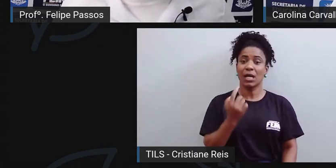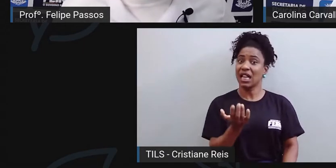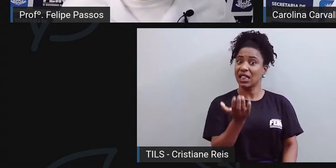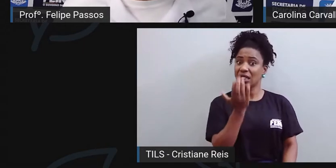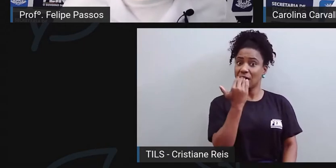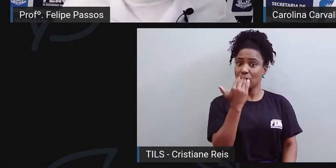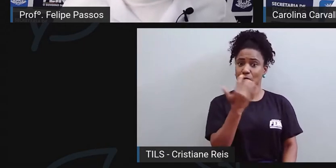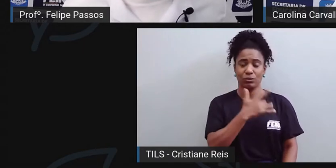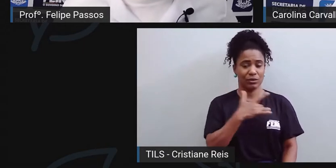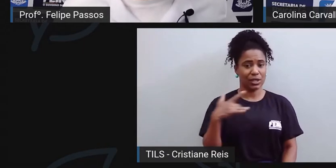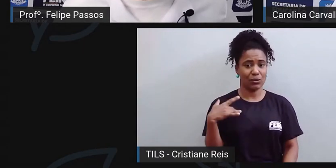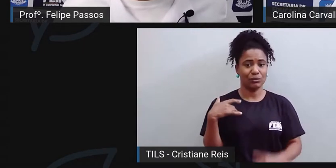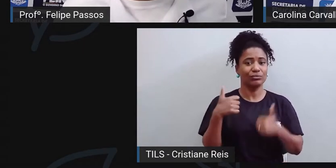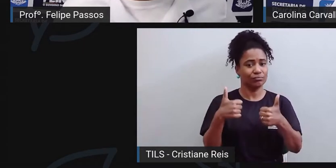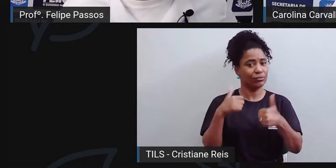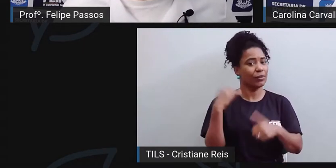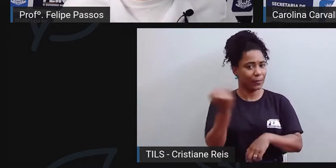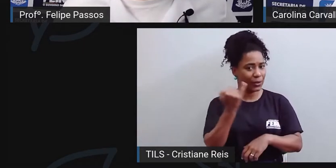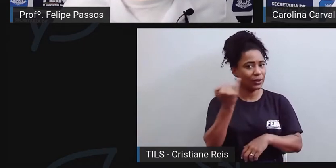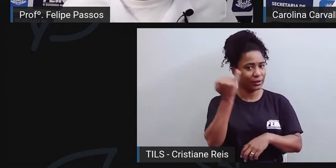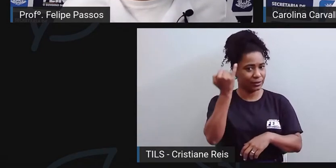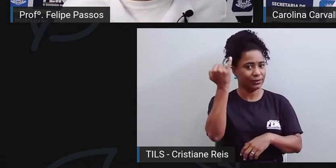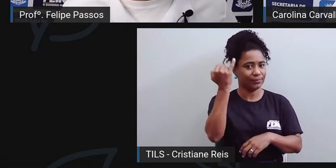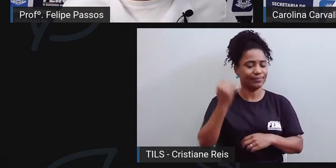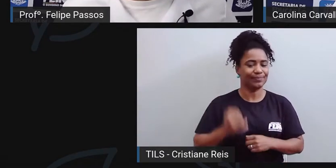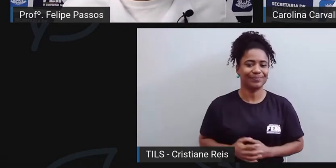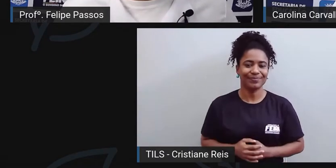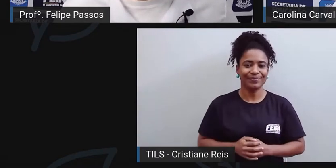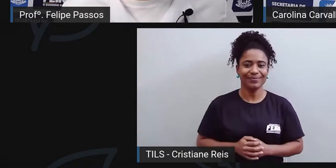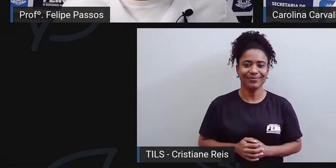sendo exercida de maneira adequada. Ah,